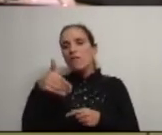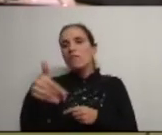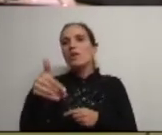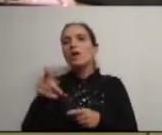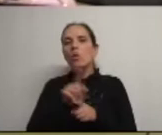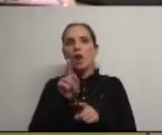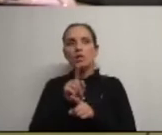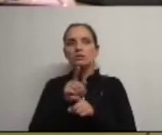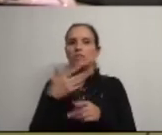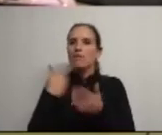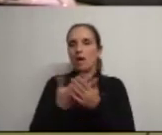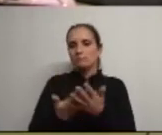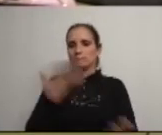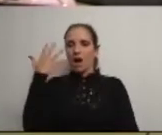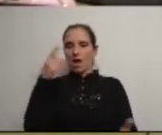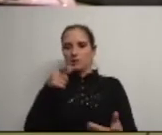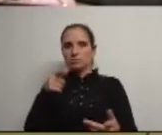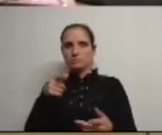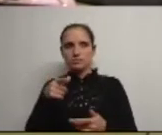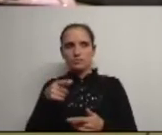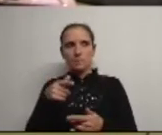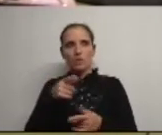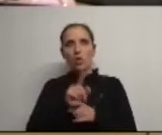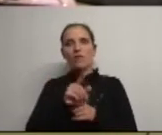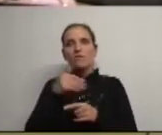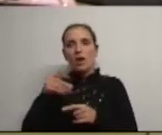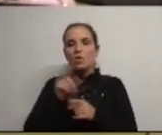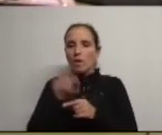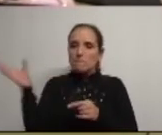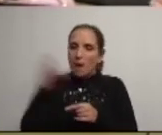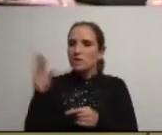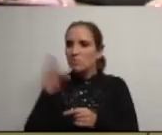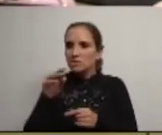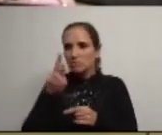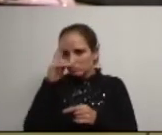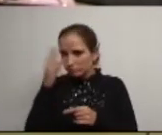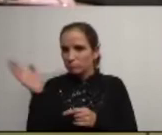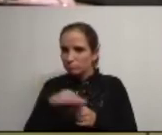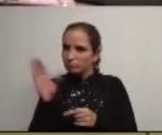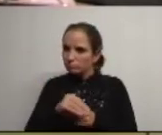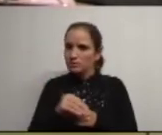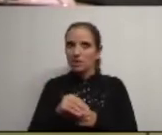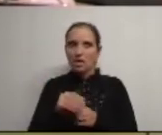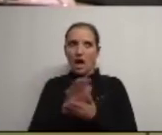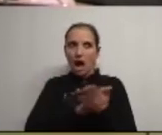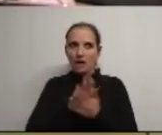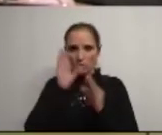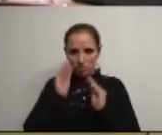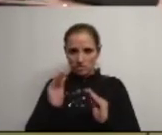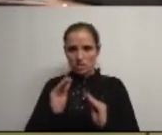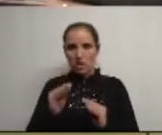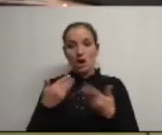a autarquia que a autarquia vai ter de envolver meios financeiros na área da educação